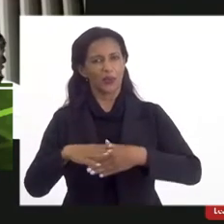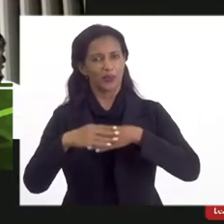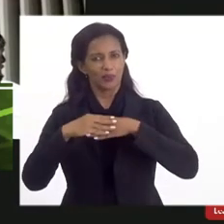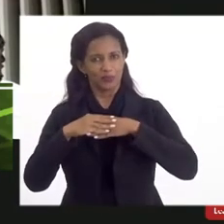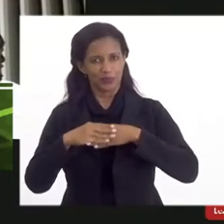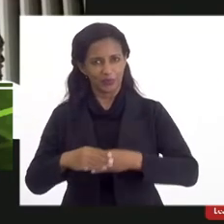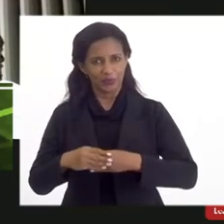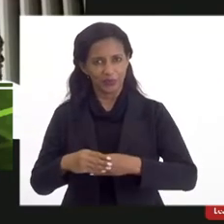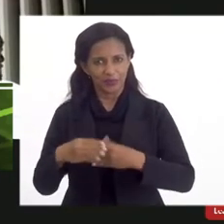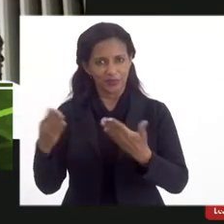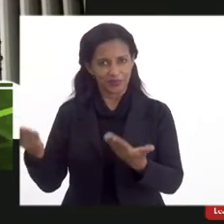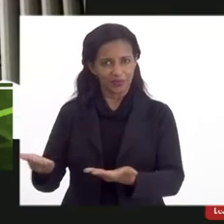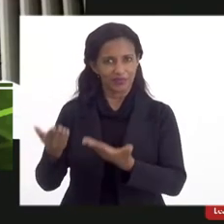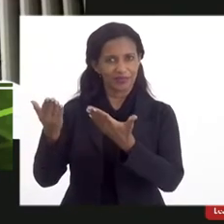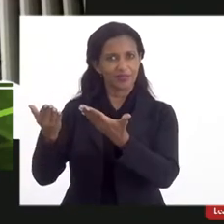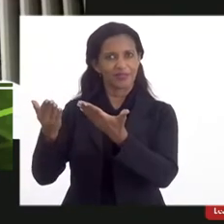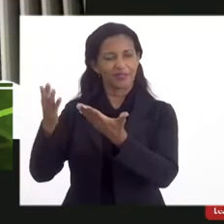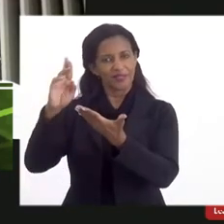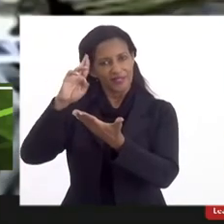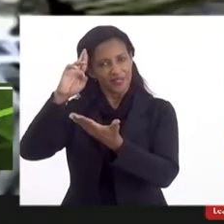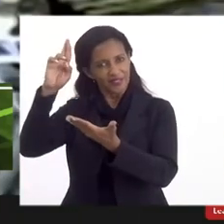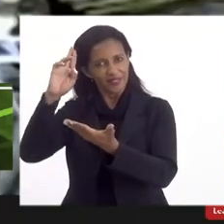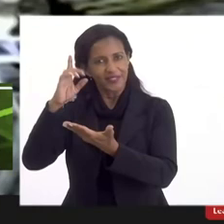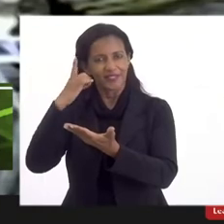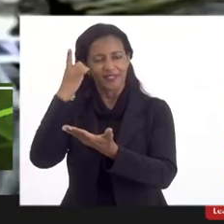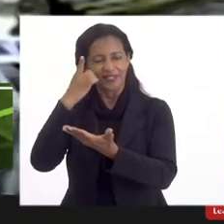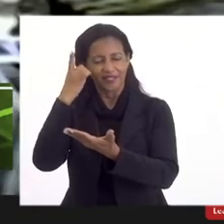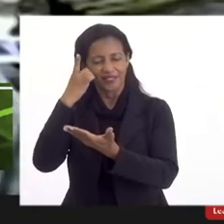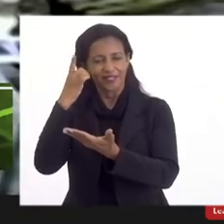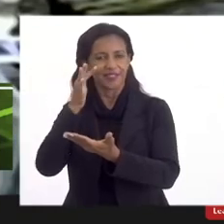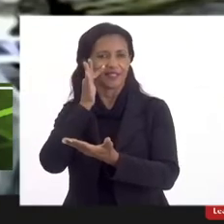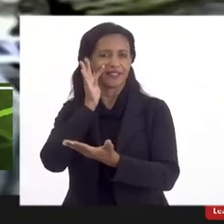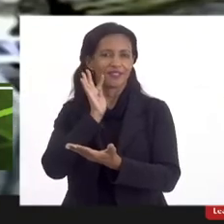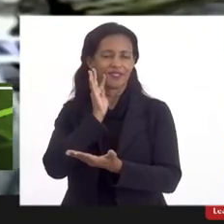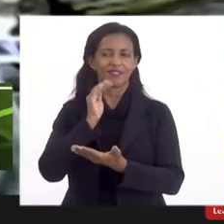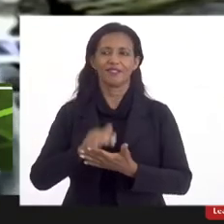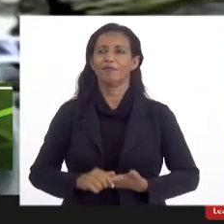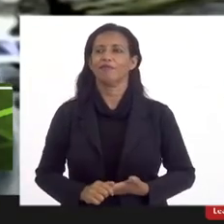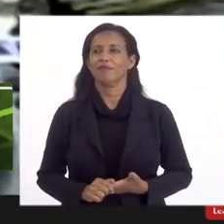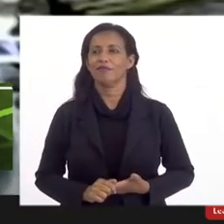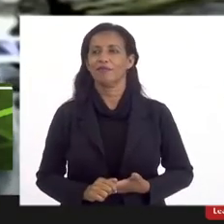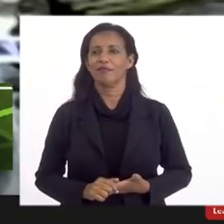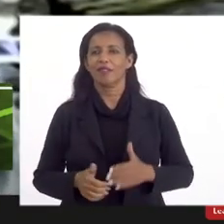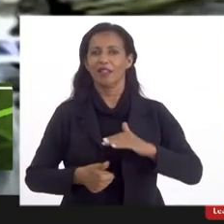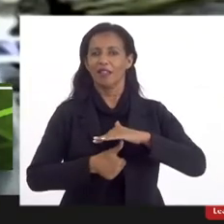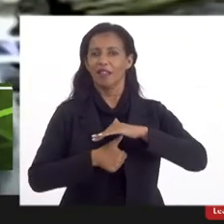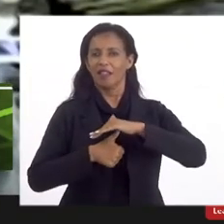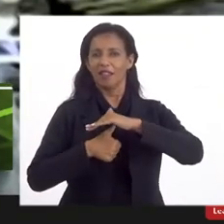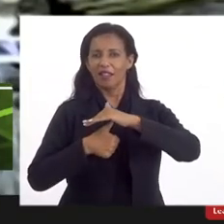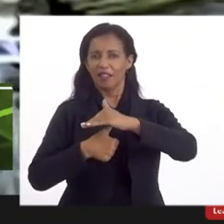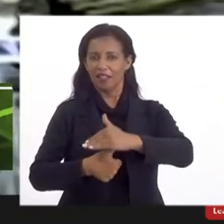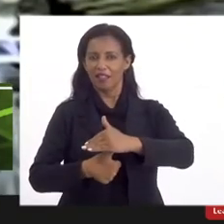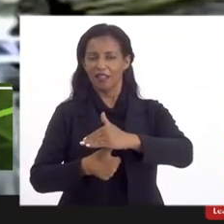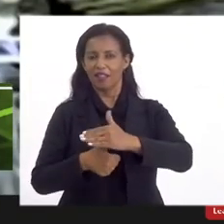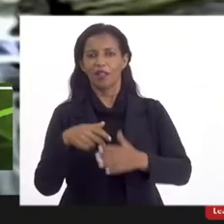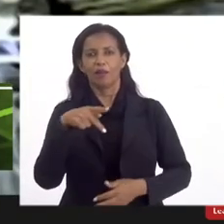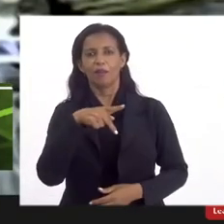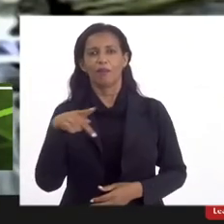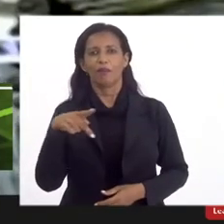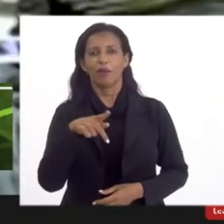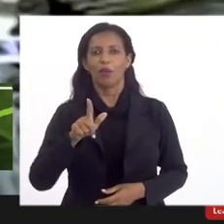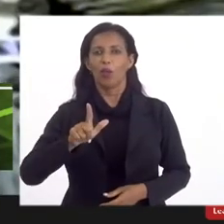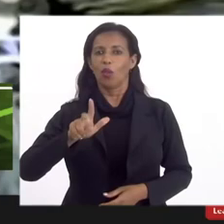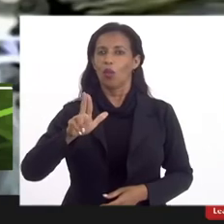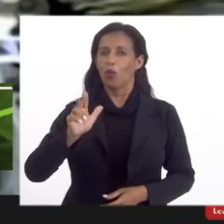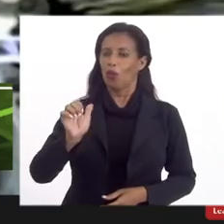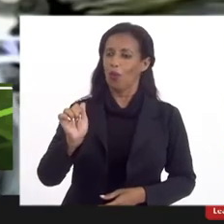ilustre deputado Fafo Serafim cumprimentando o ilustre reitor professora Luana